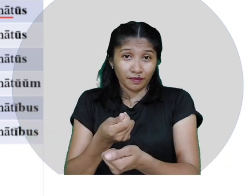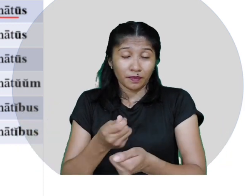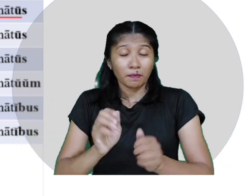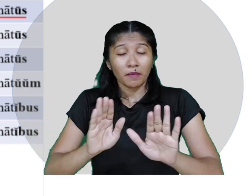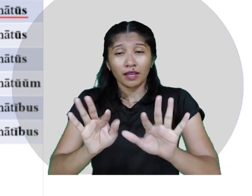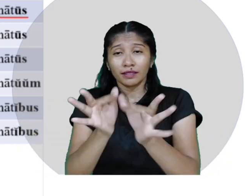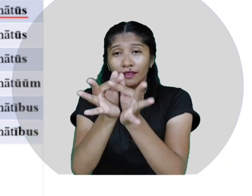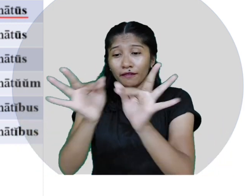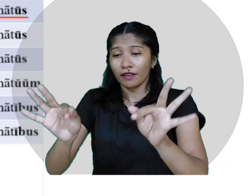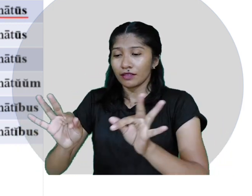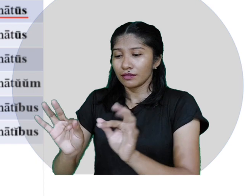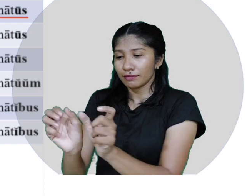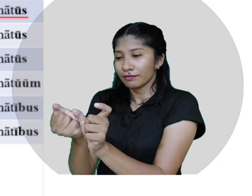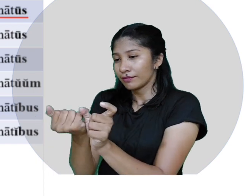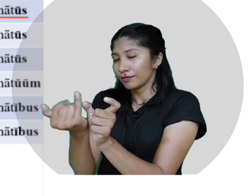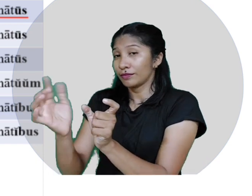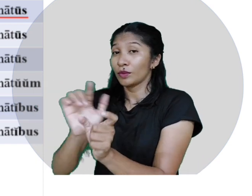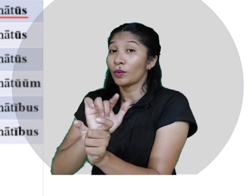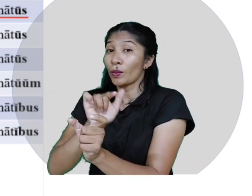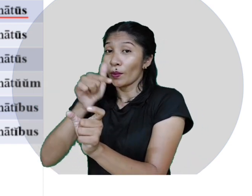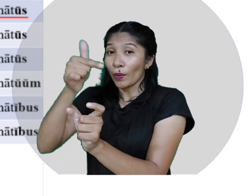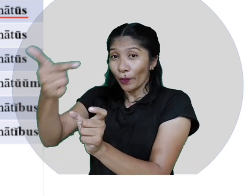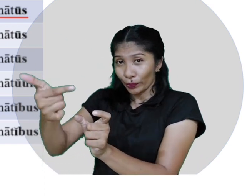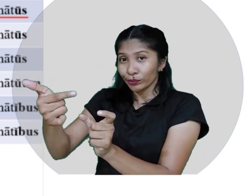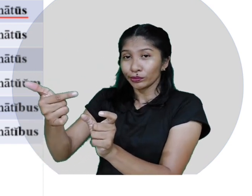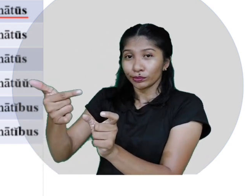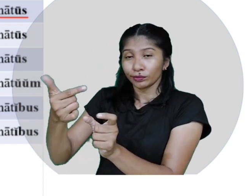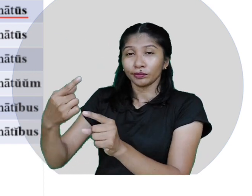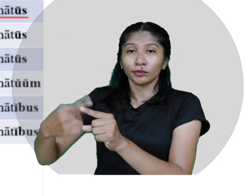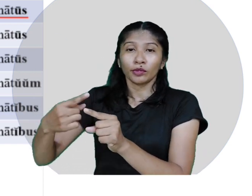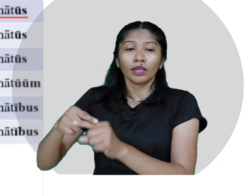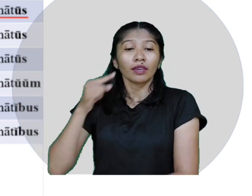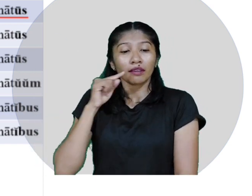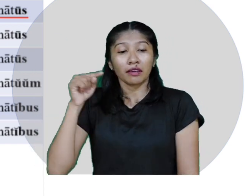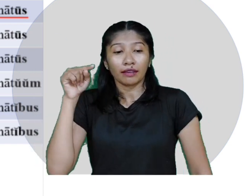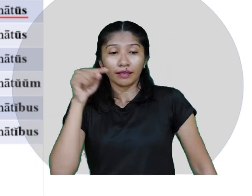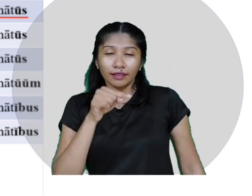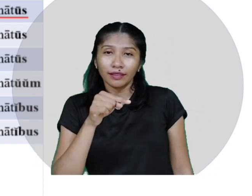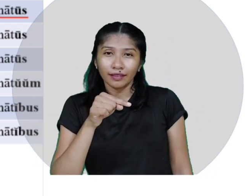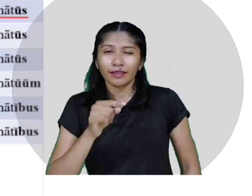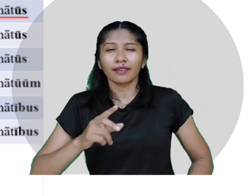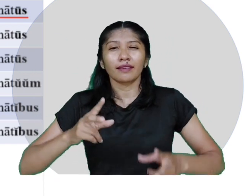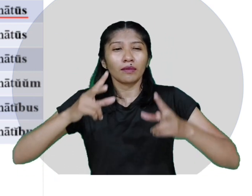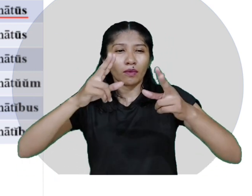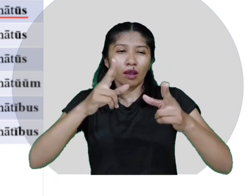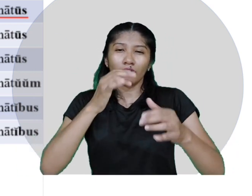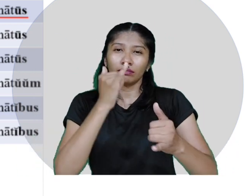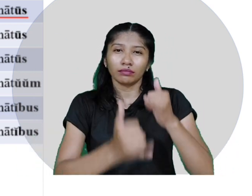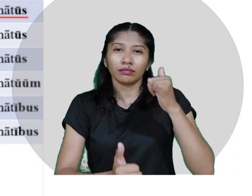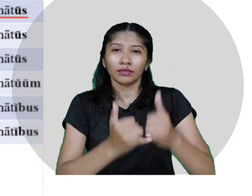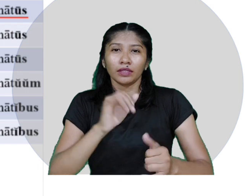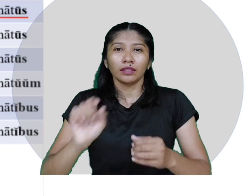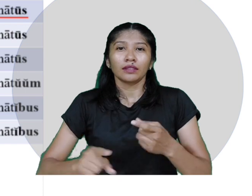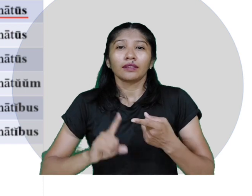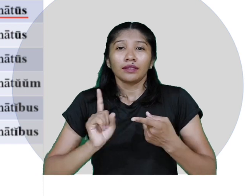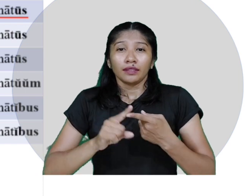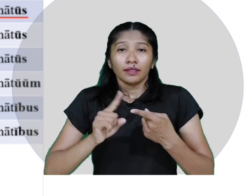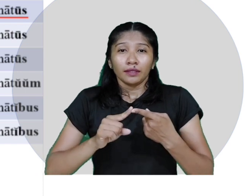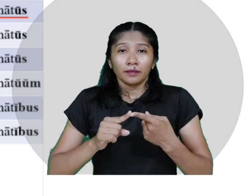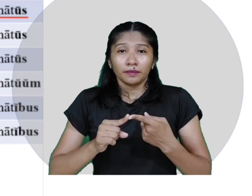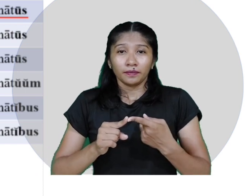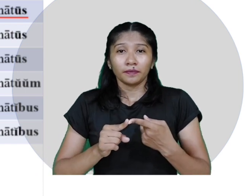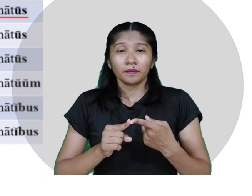termo senatus, que neste caso é exatamente igual ao nominativo senatus, laitus